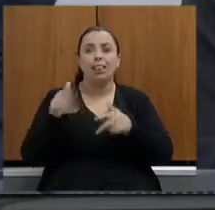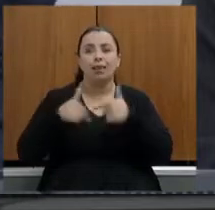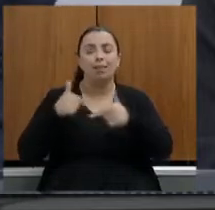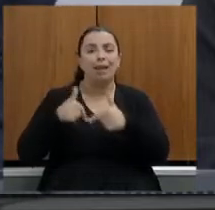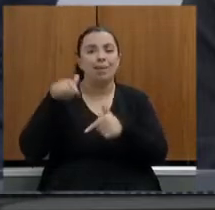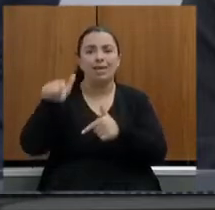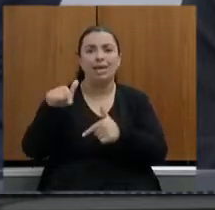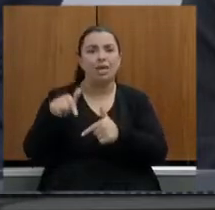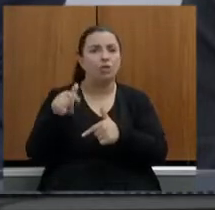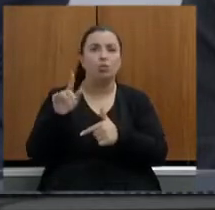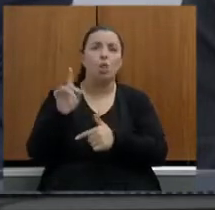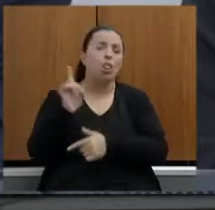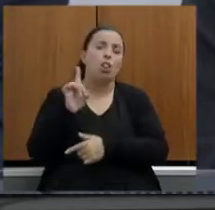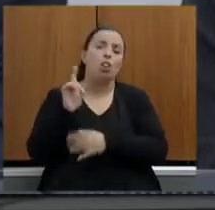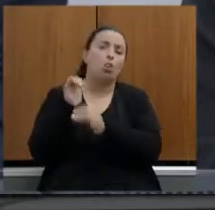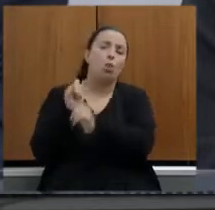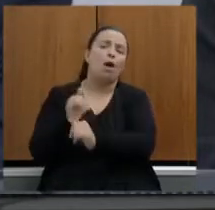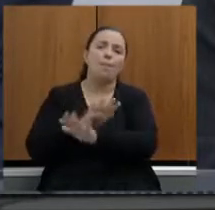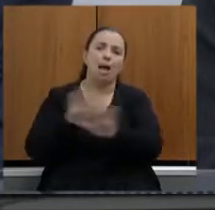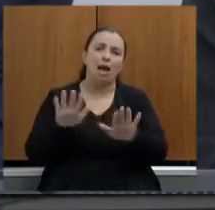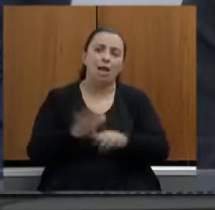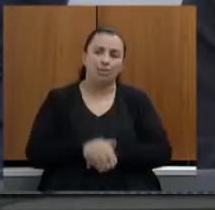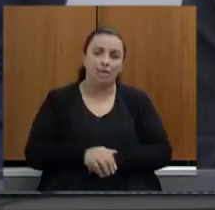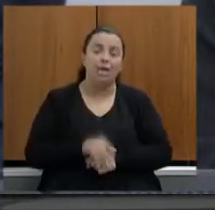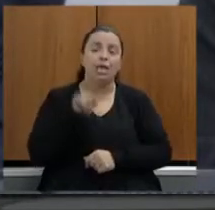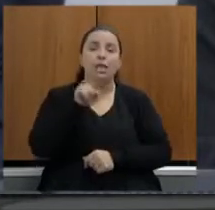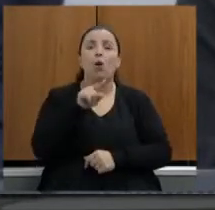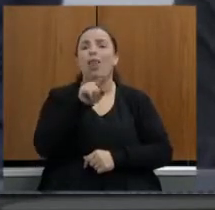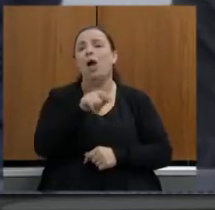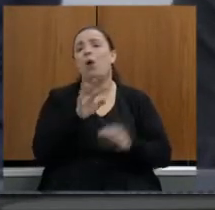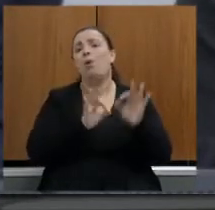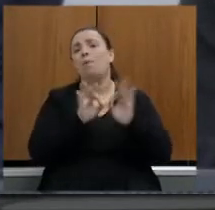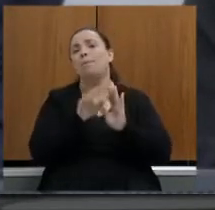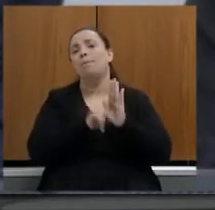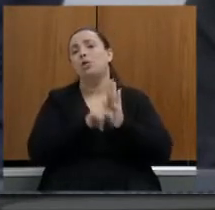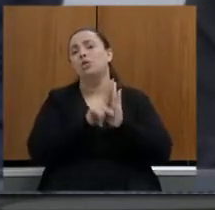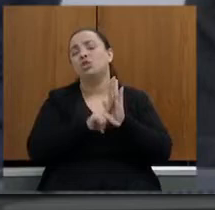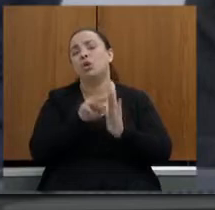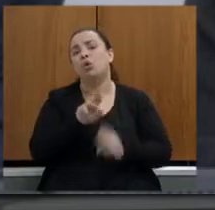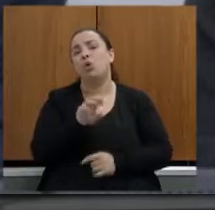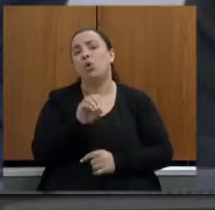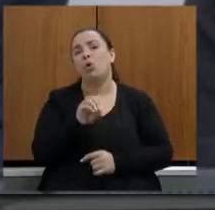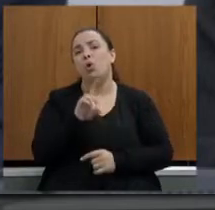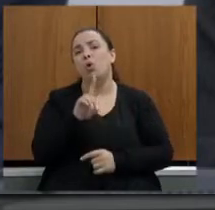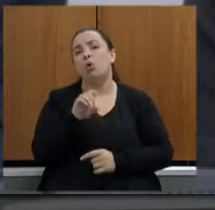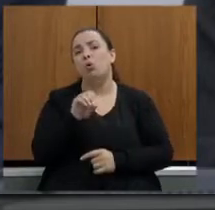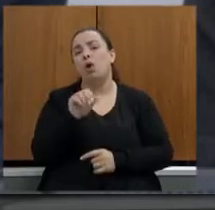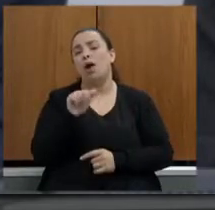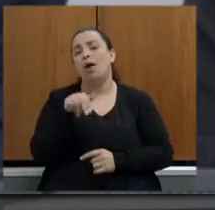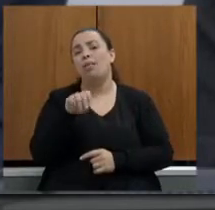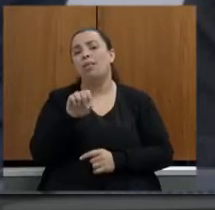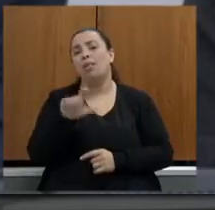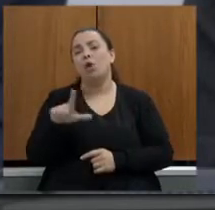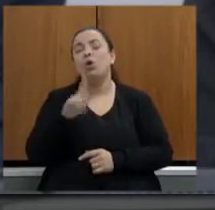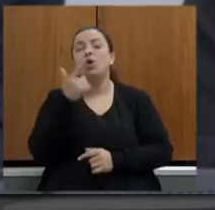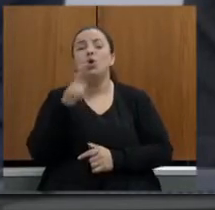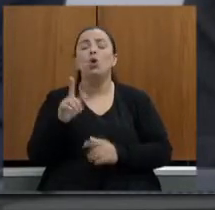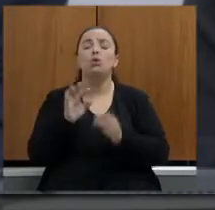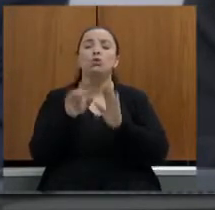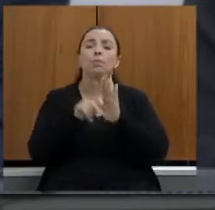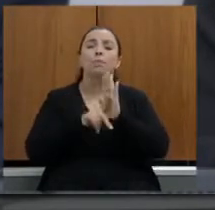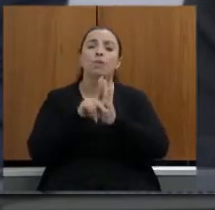interlocução com a Defensoria no projeto do Rodoanel e em outros projetos relevantes de infraestrutura tem sido fundamental para que a gente